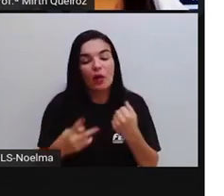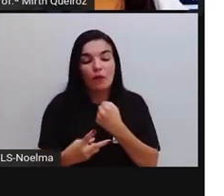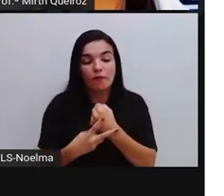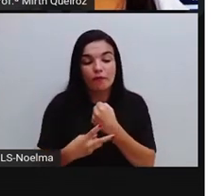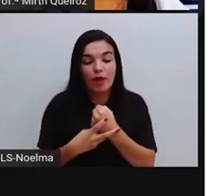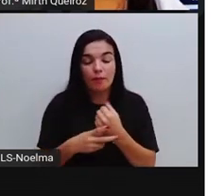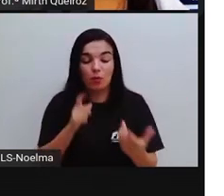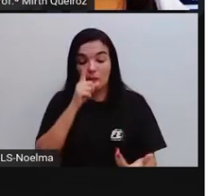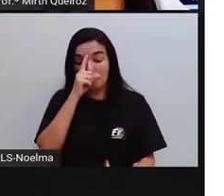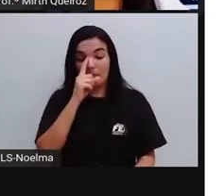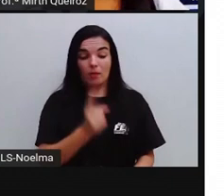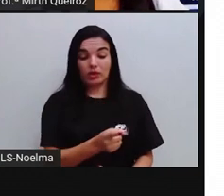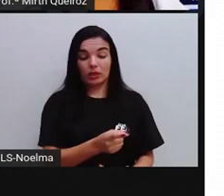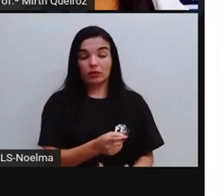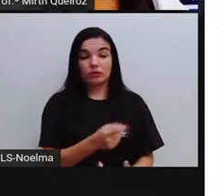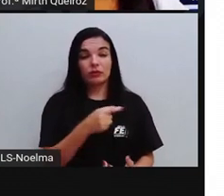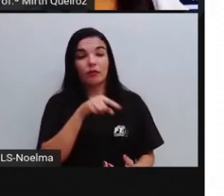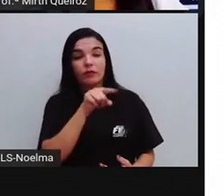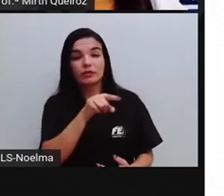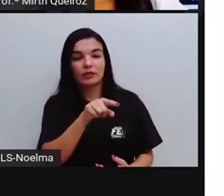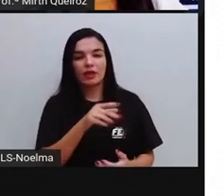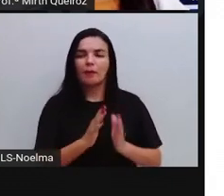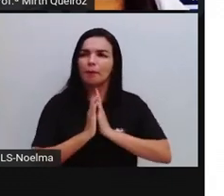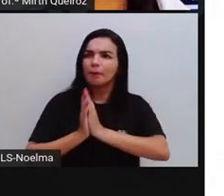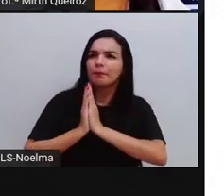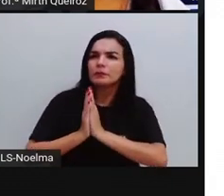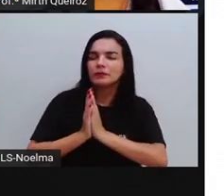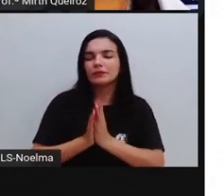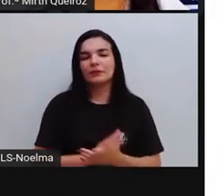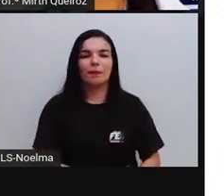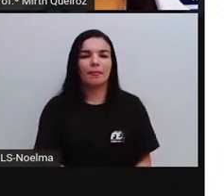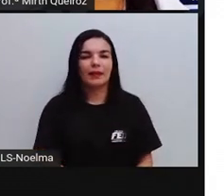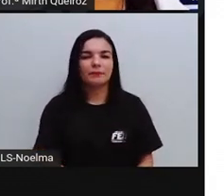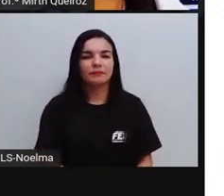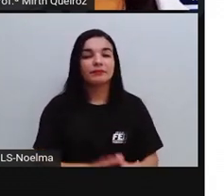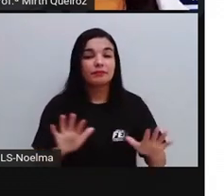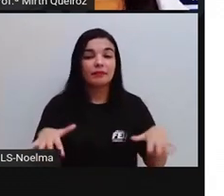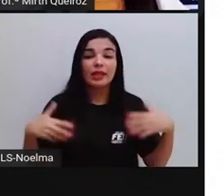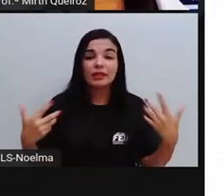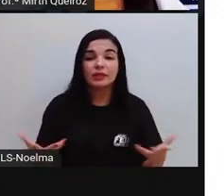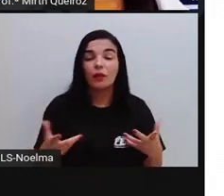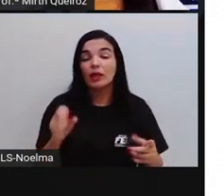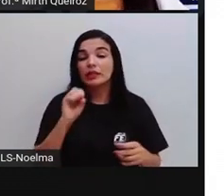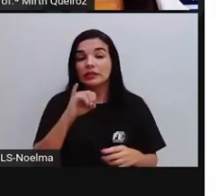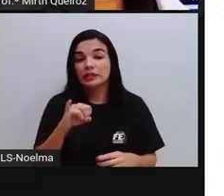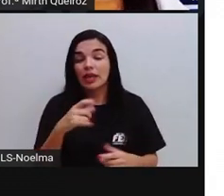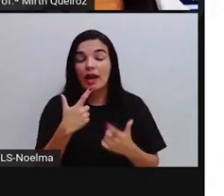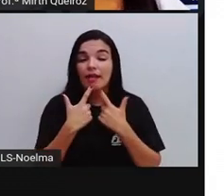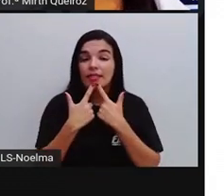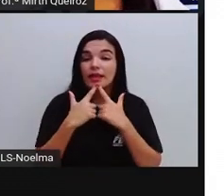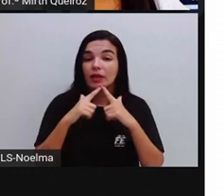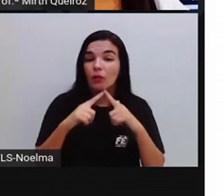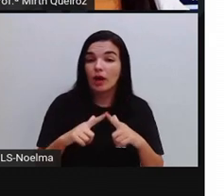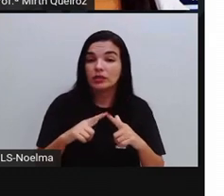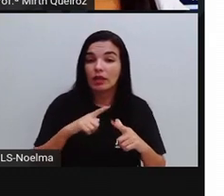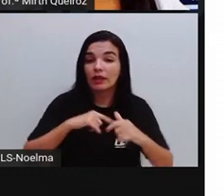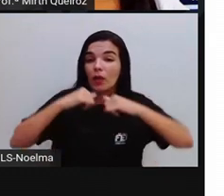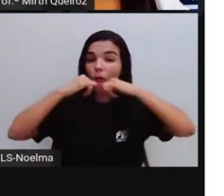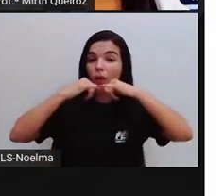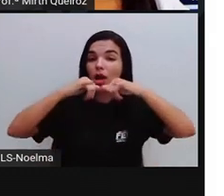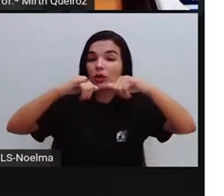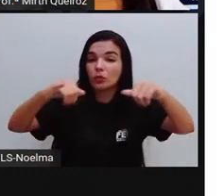indica aí uma ordem, é meio apelativo. De acordo com as funções da linguagem, os anúncios